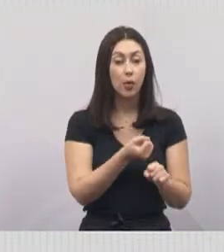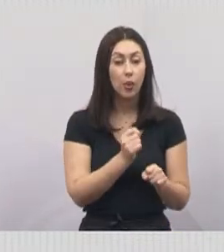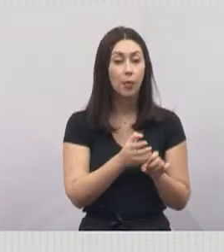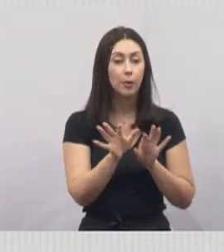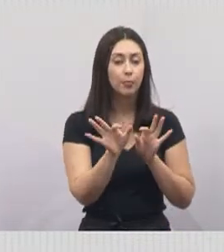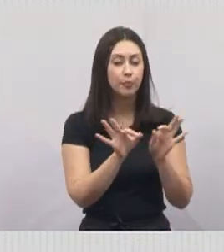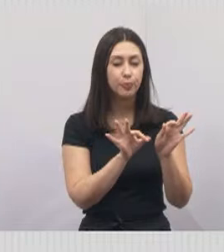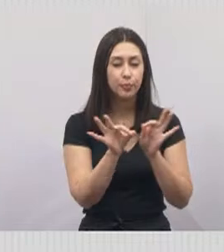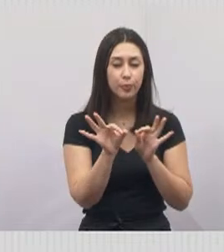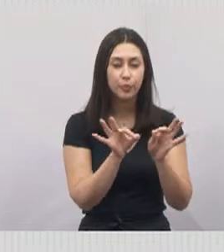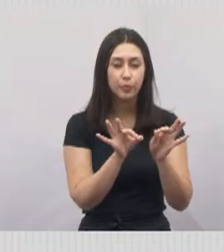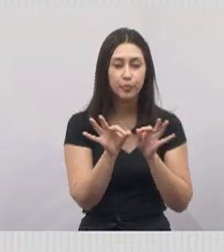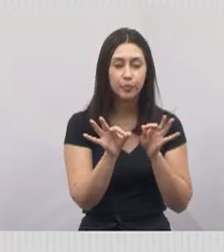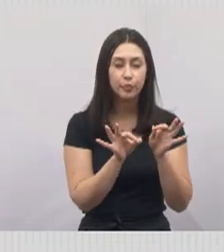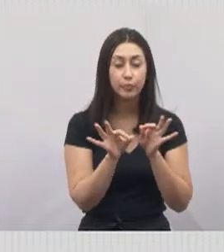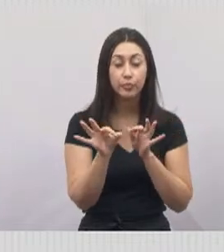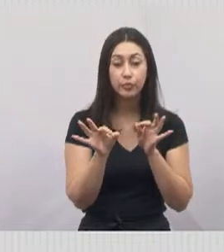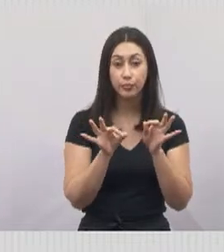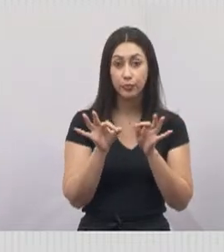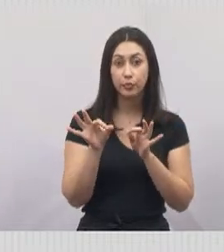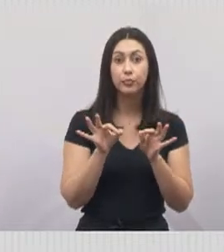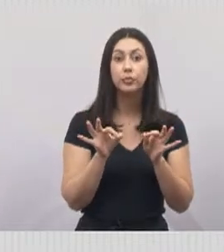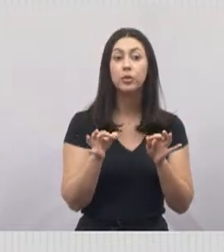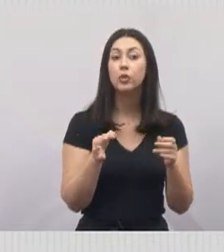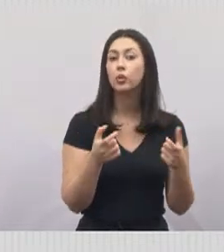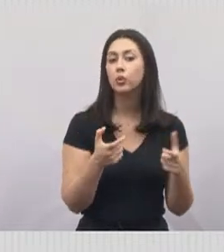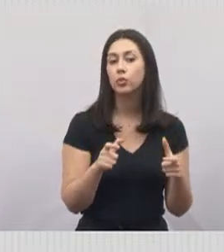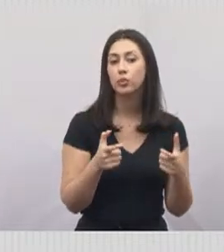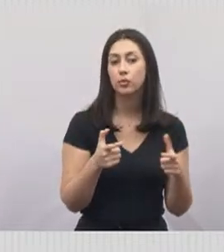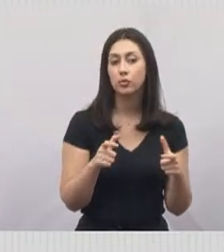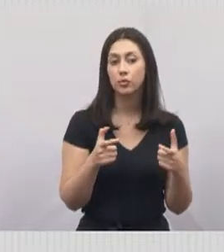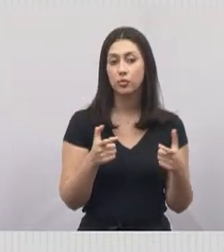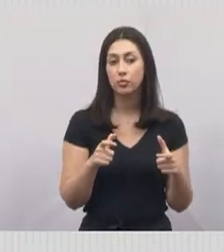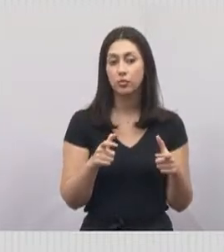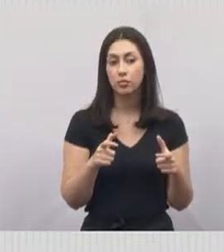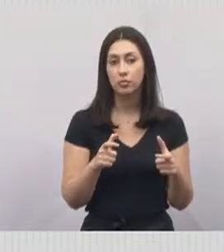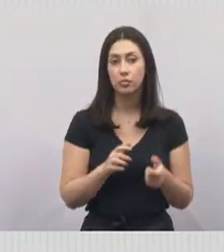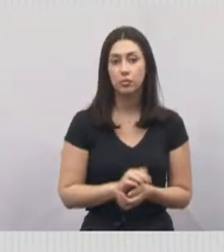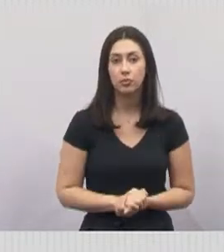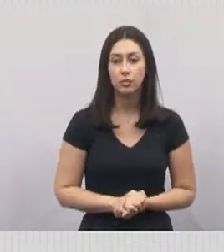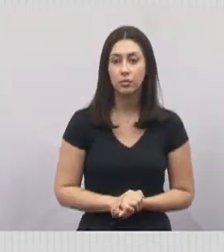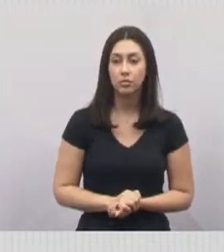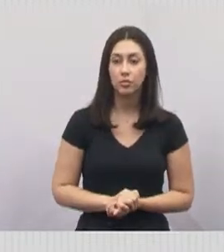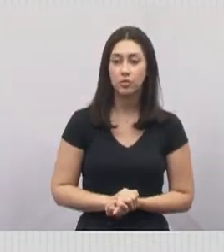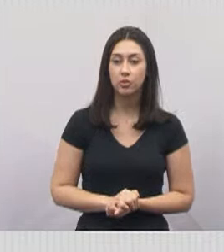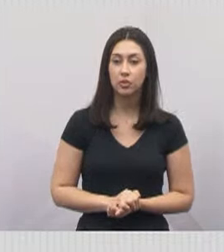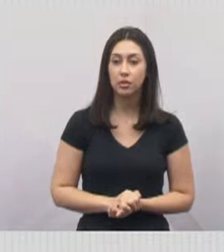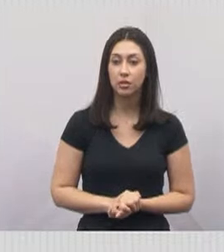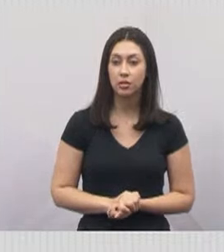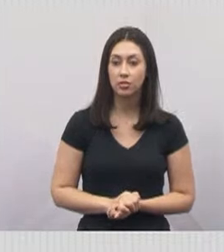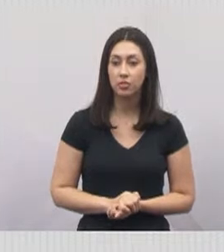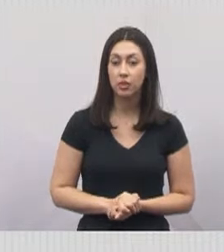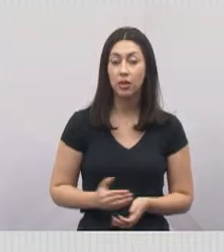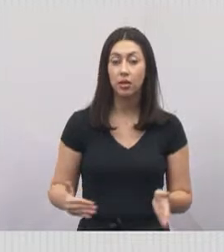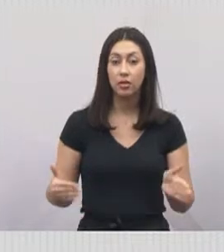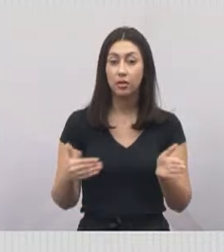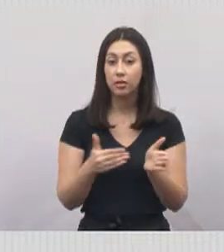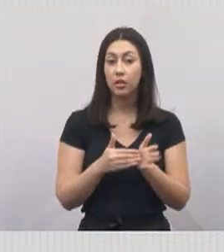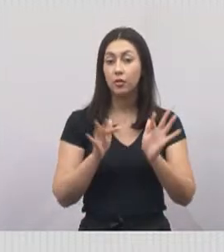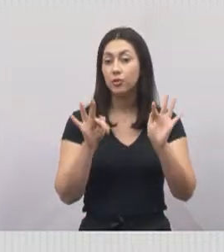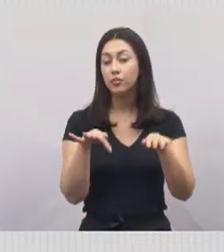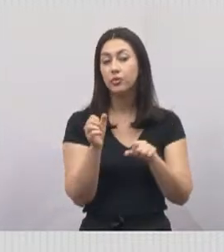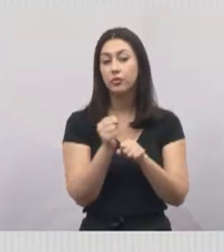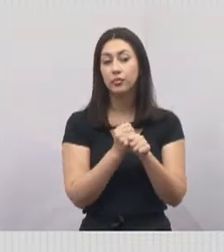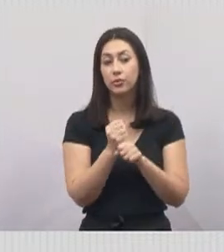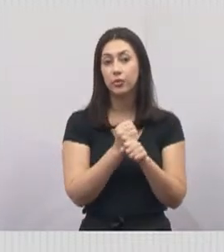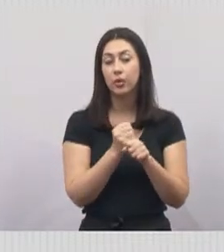esse equipamento público, é um equipamento muito necessário. Até o final do ano, serão